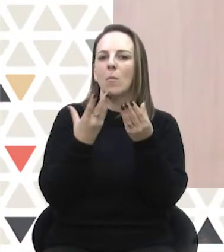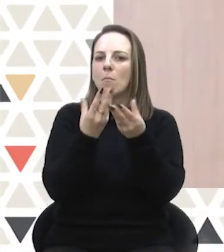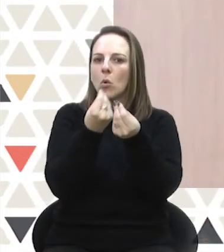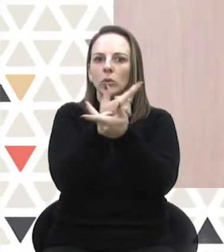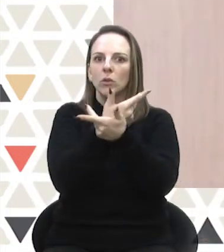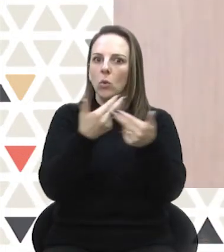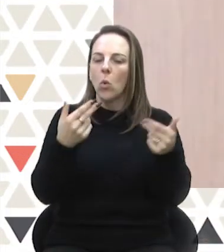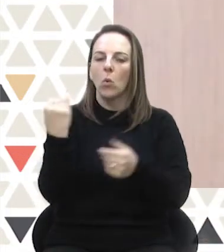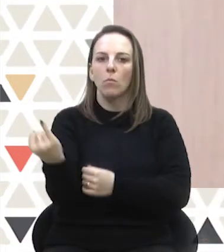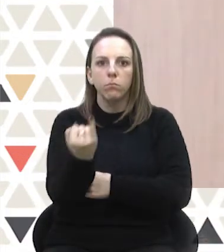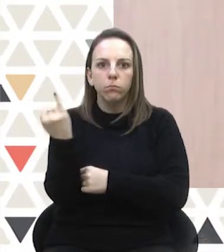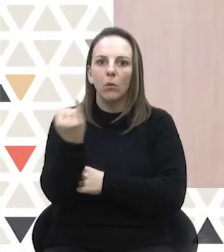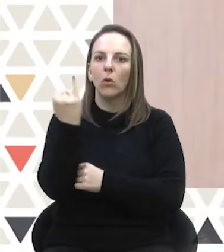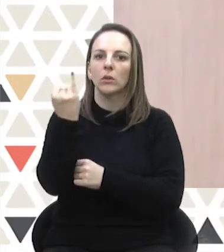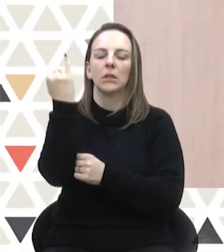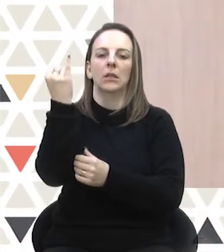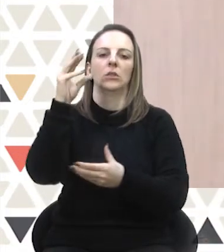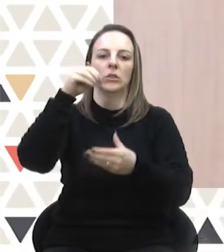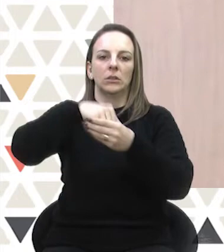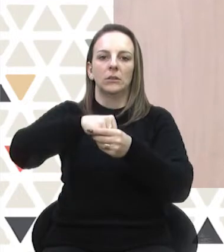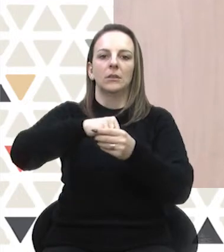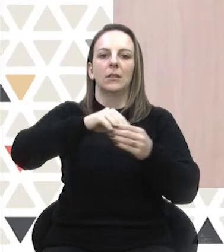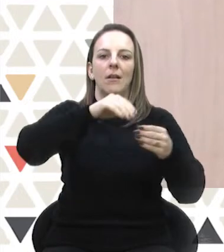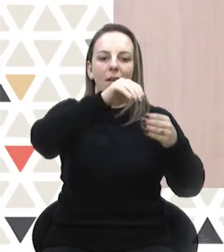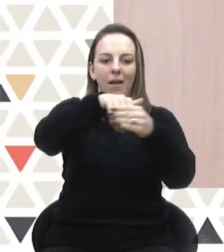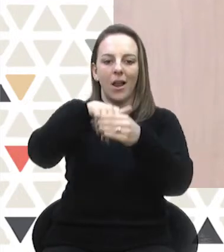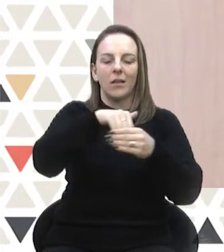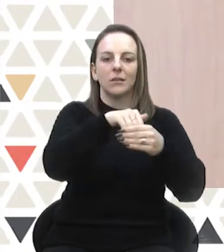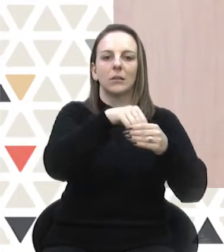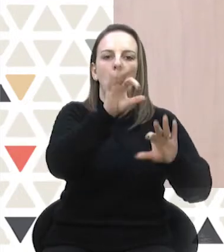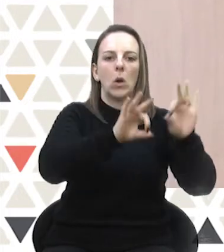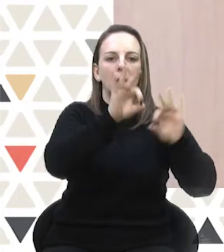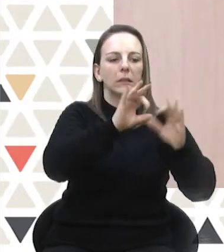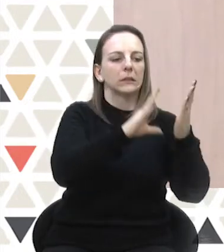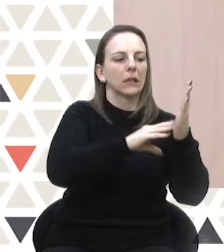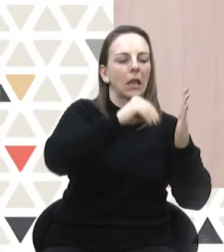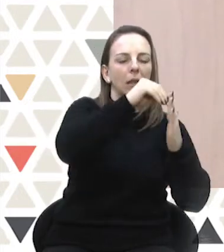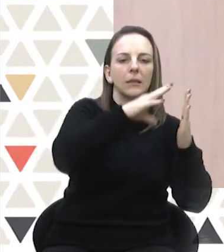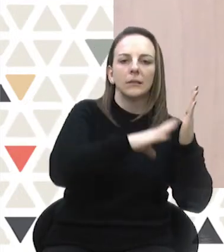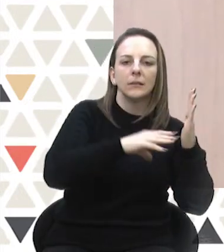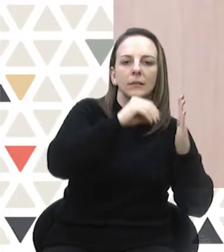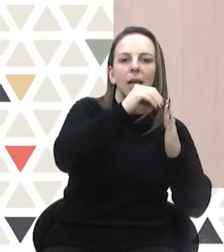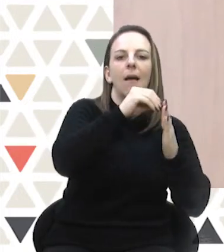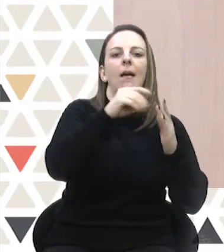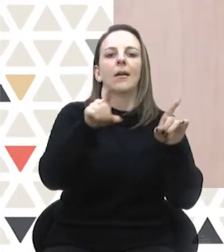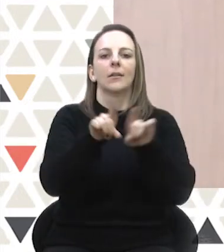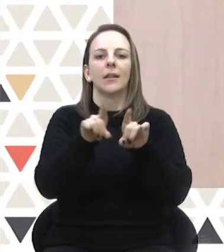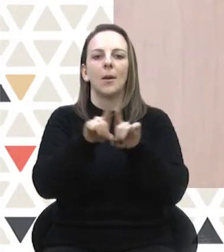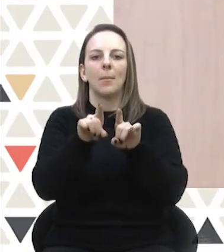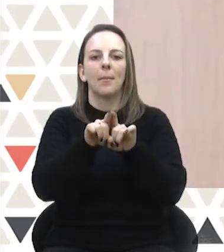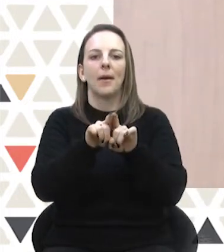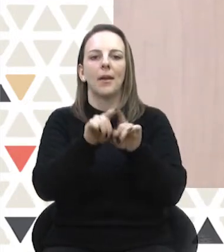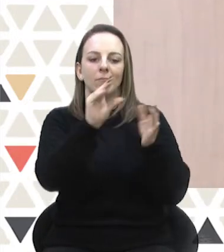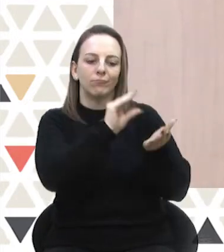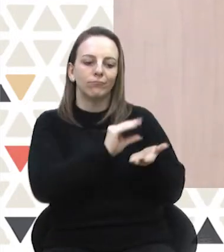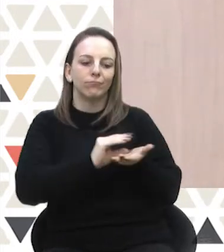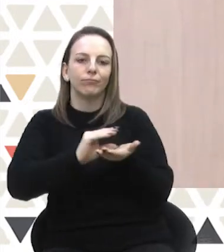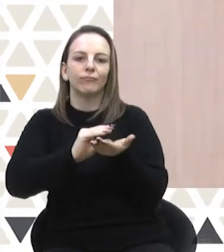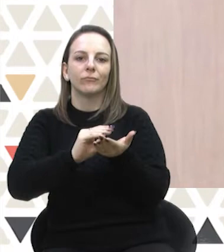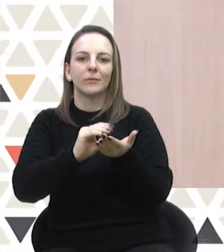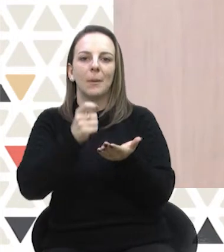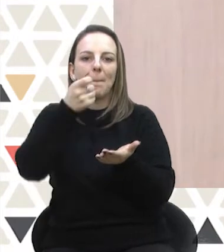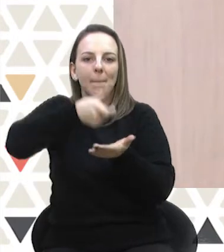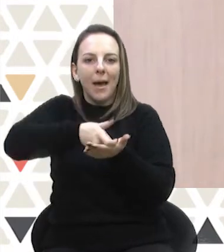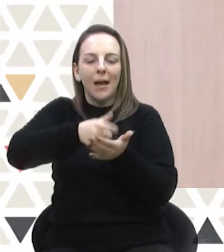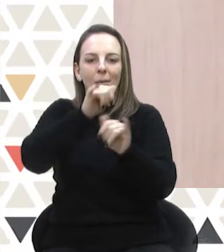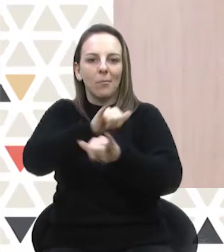responsáveis por muitos mecanismos importantíssimos para as eleições, como a organização do calendário eleitoral, fundo